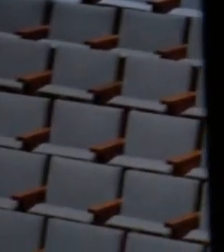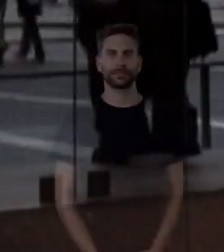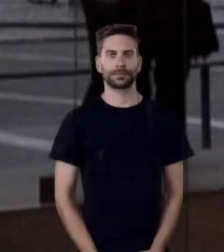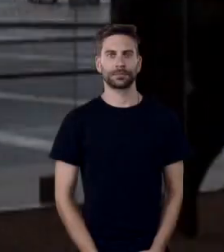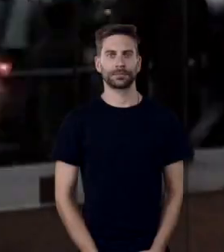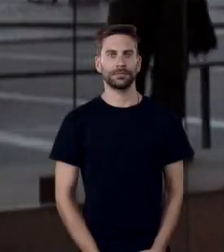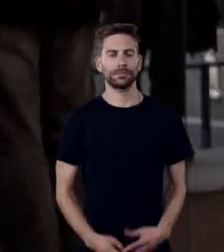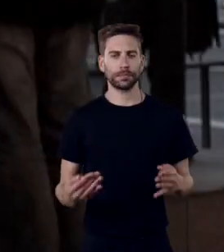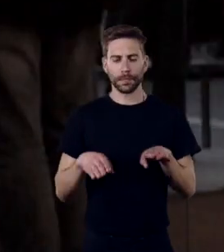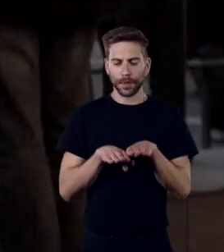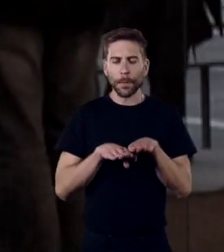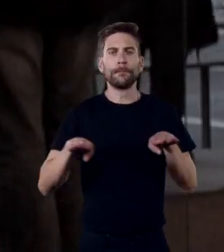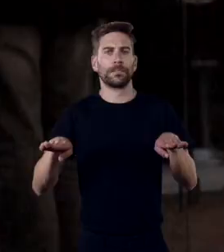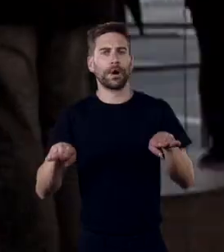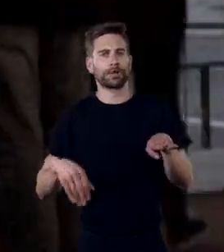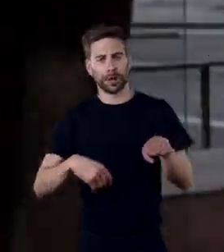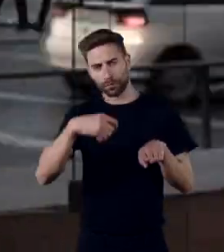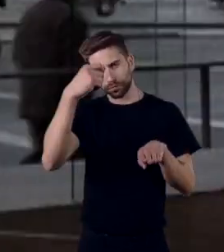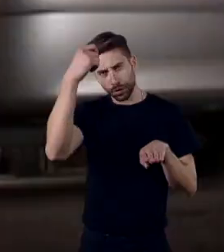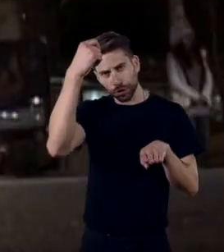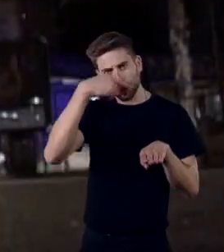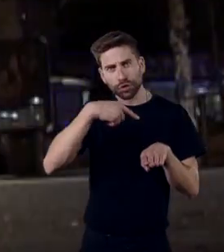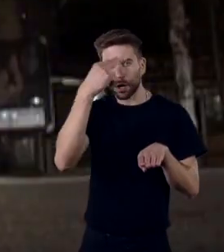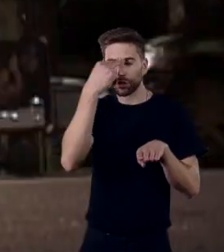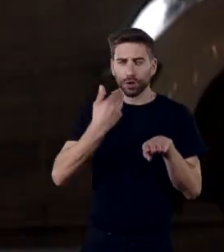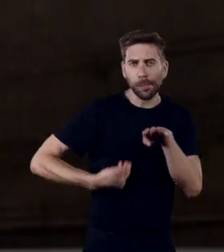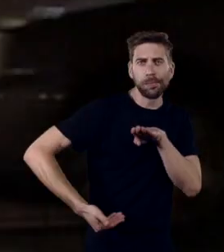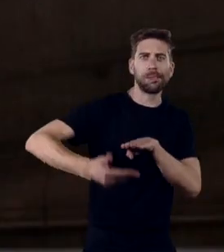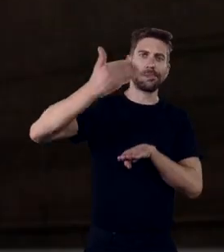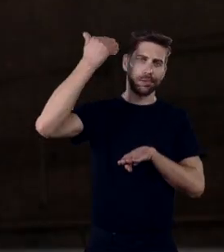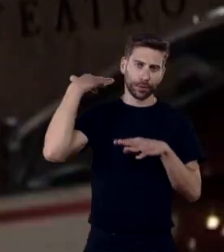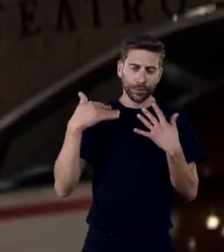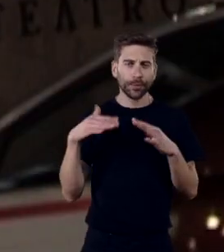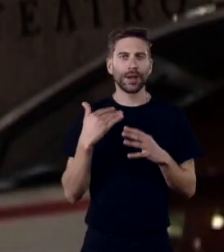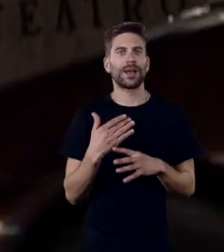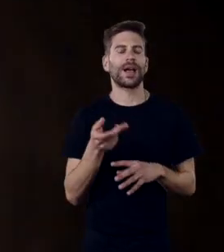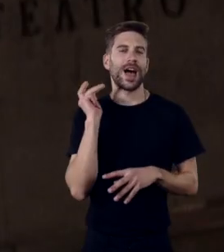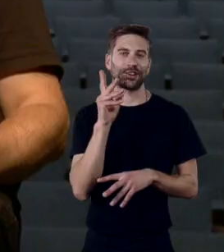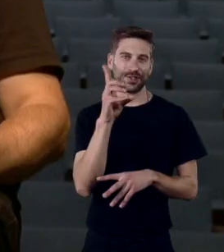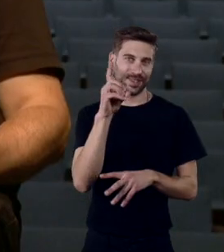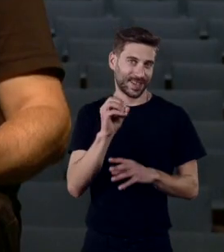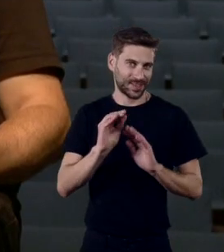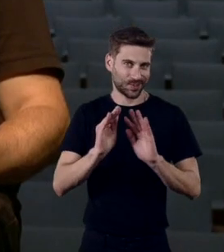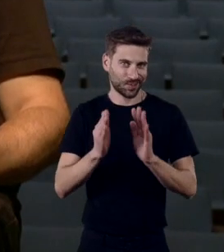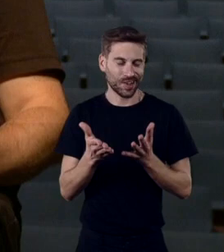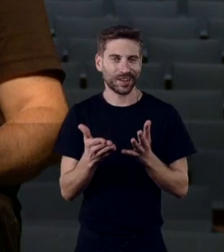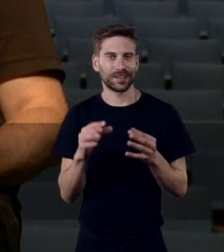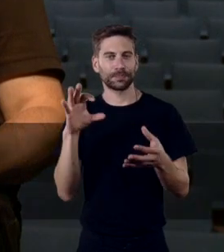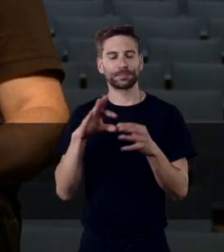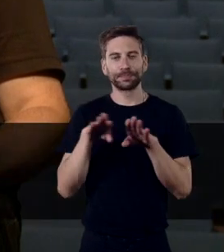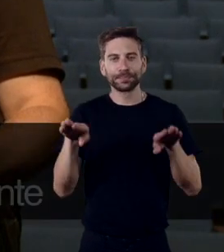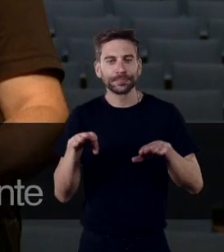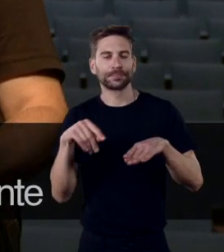É seguramente um palco cheio de passado e esta celebração dos 60 anos tem que ver com esse lugar tão central na